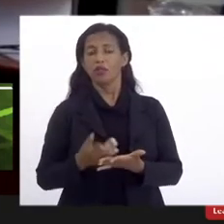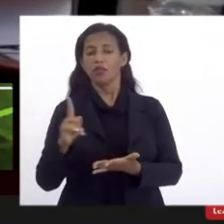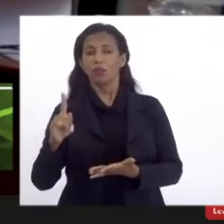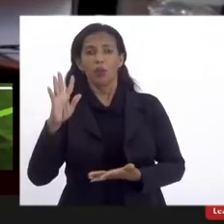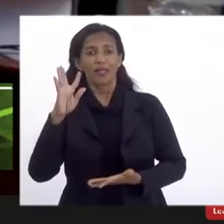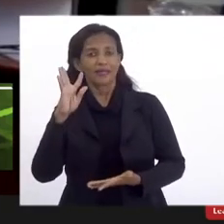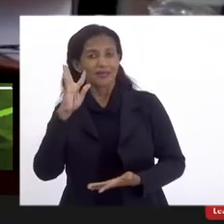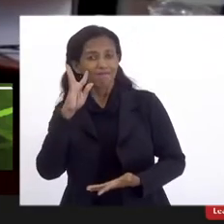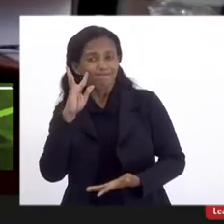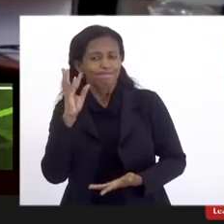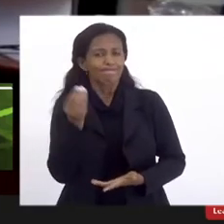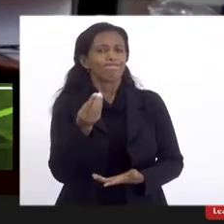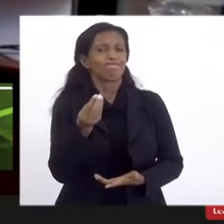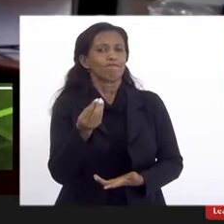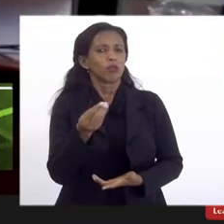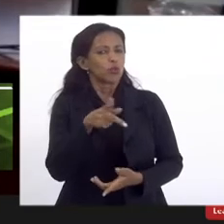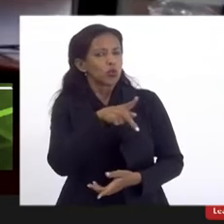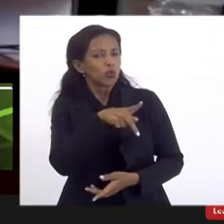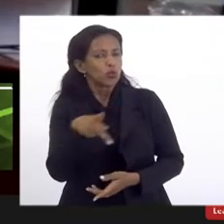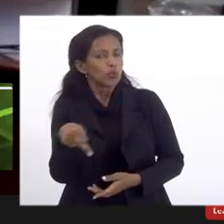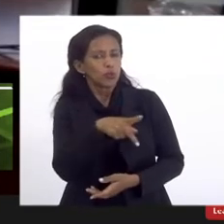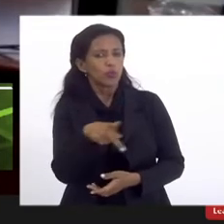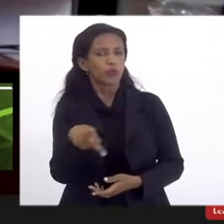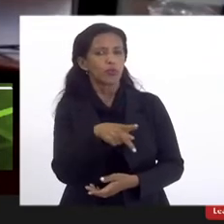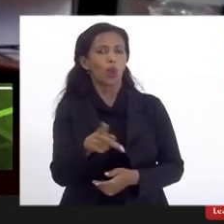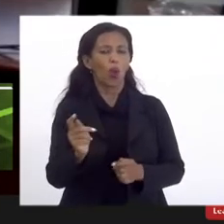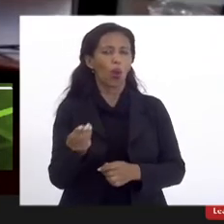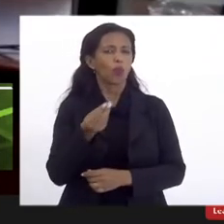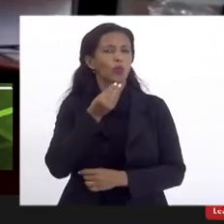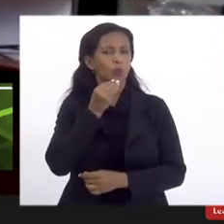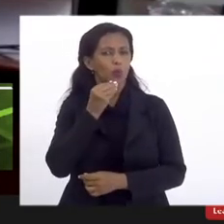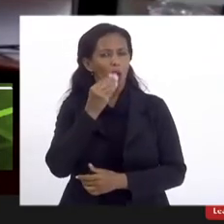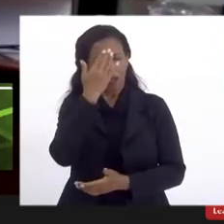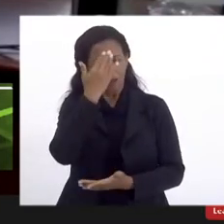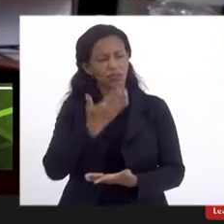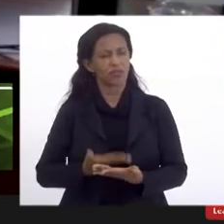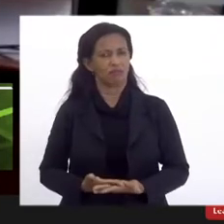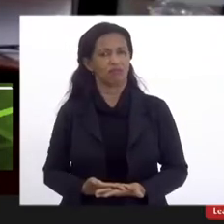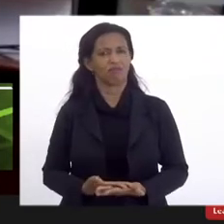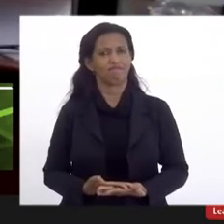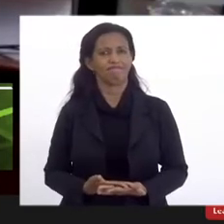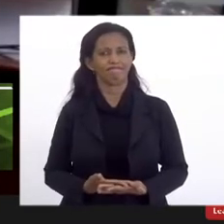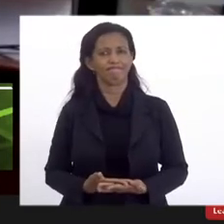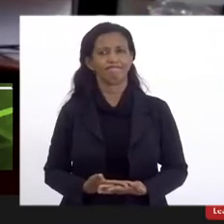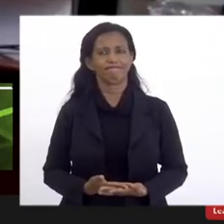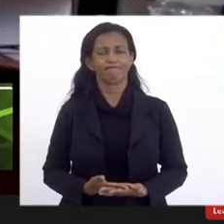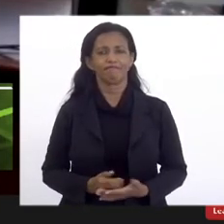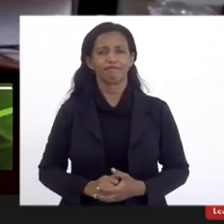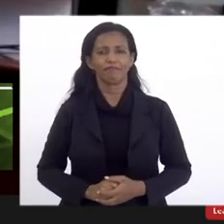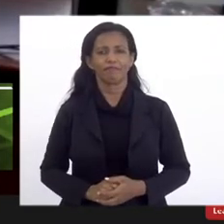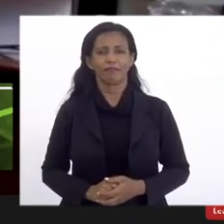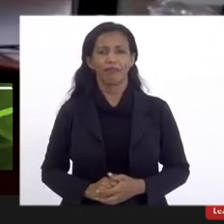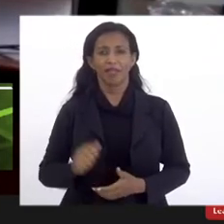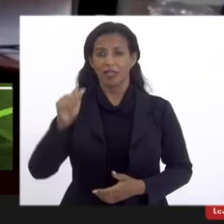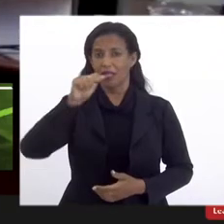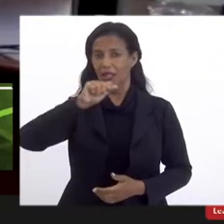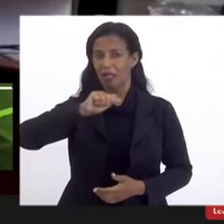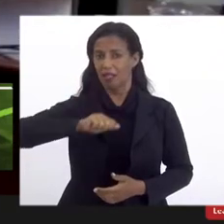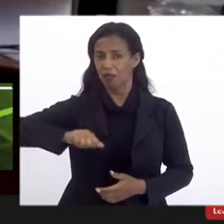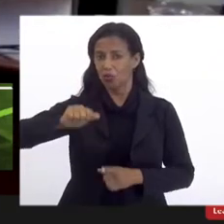solução os professores poderão acreditar que a sociedade